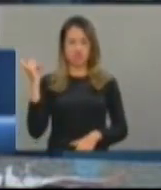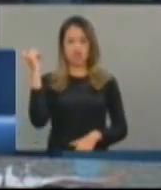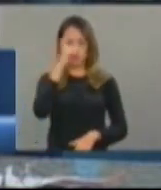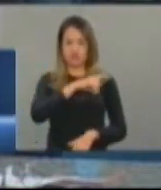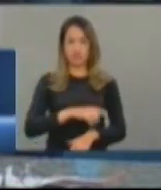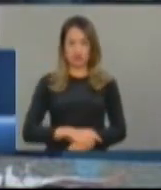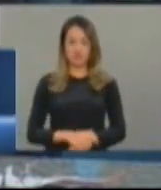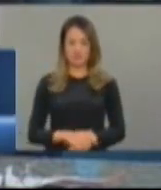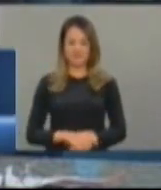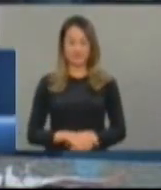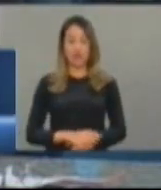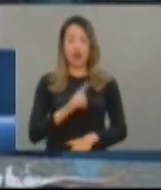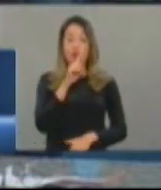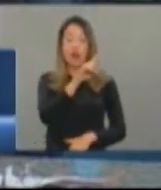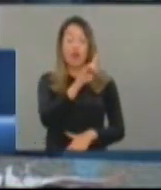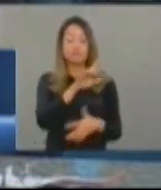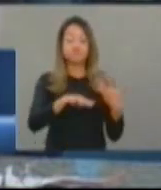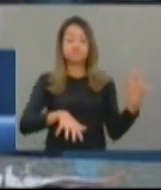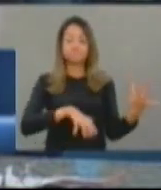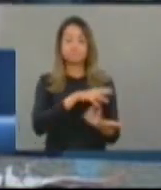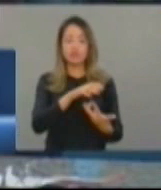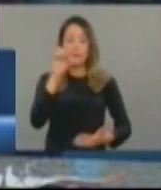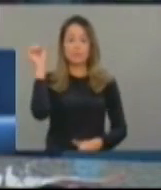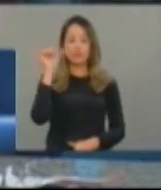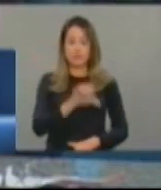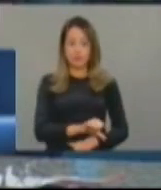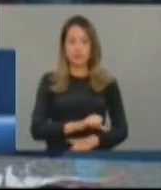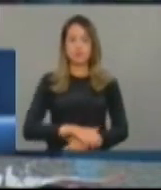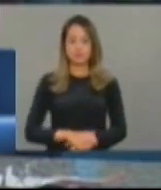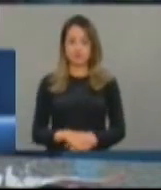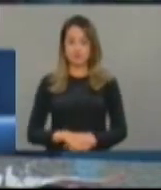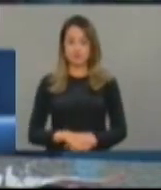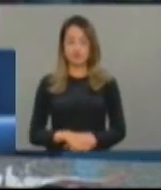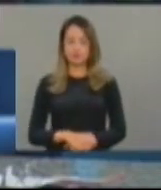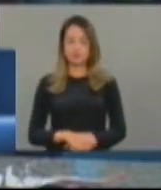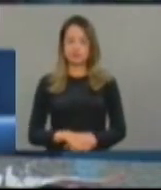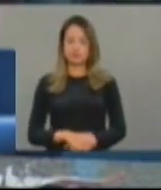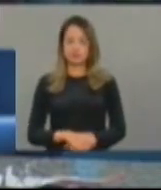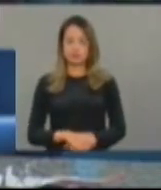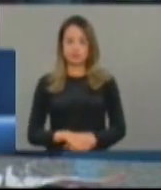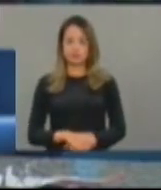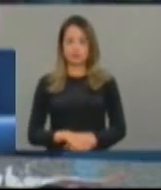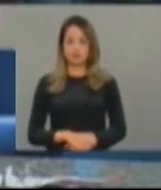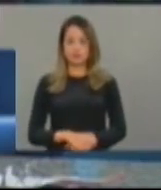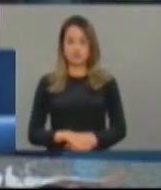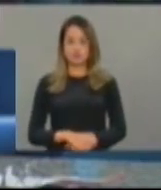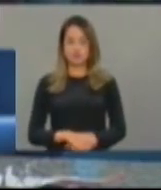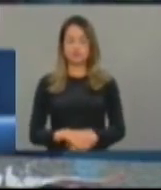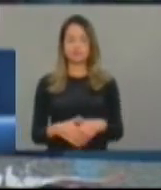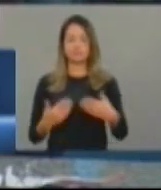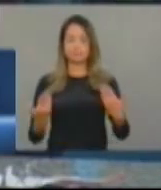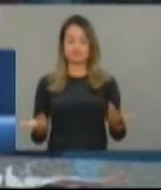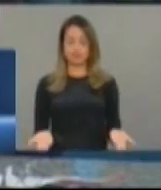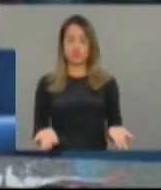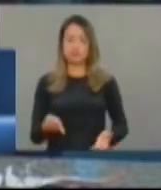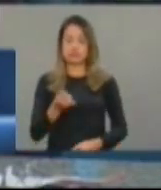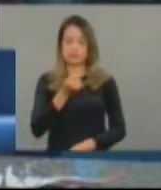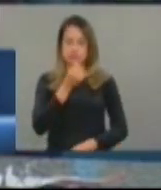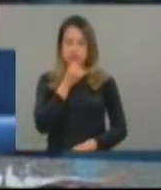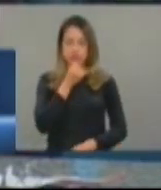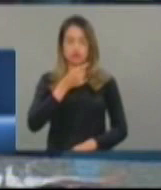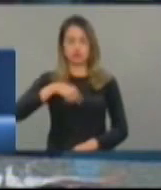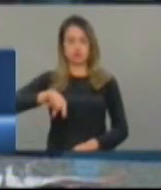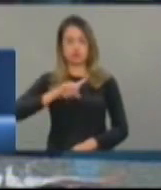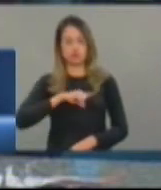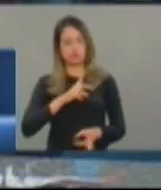centros de formação, centros de ressocialização de adolescentes. Eles são, infelizmente, nós chegamos